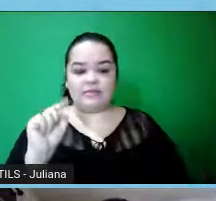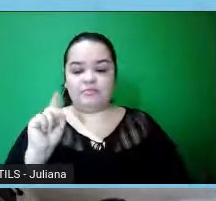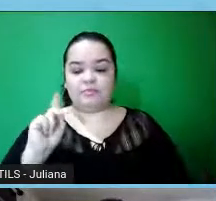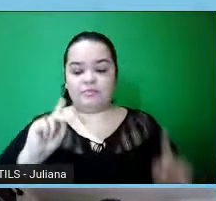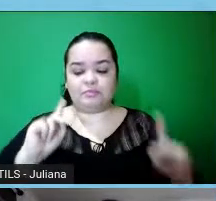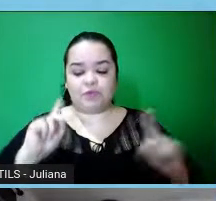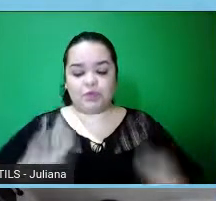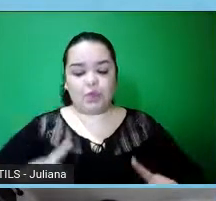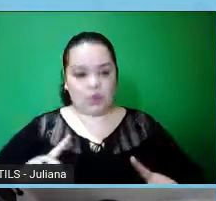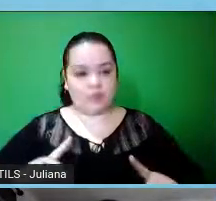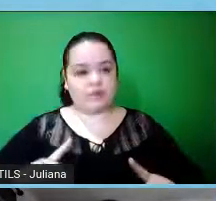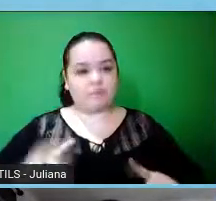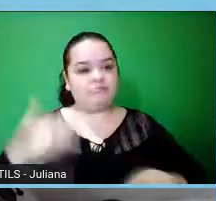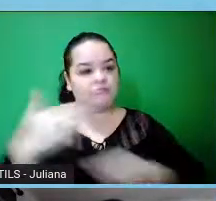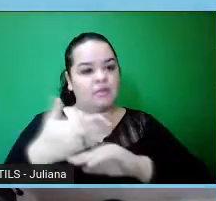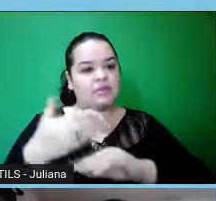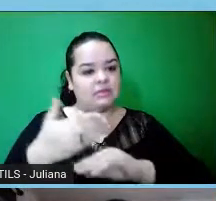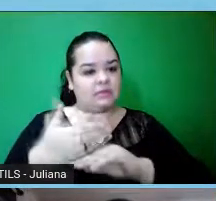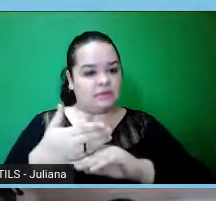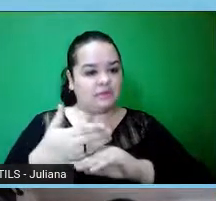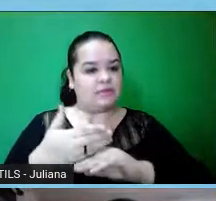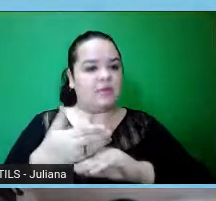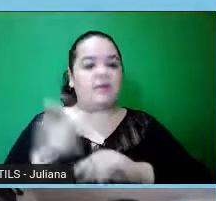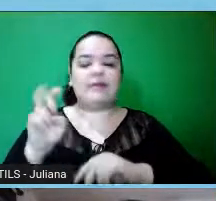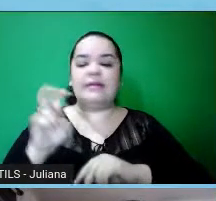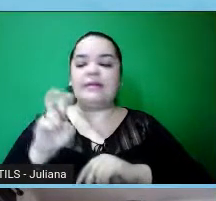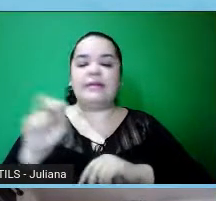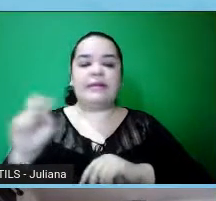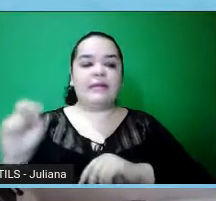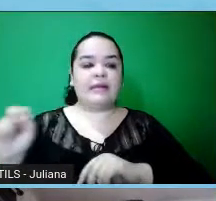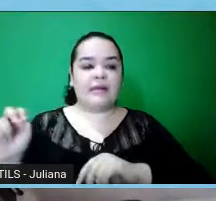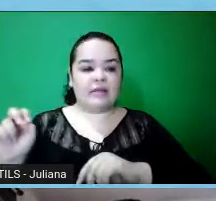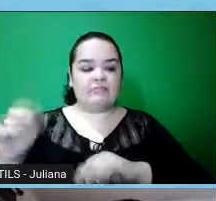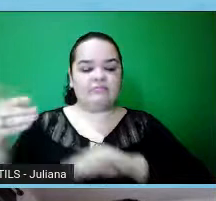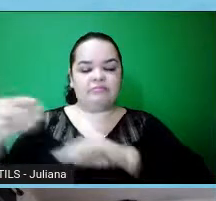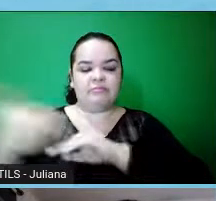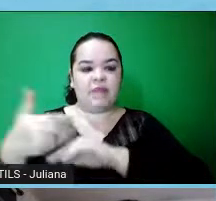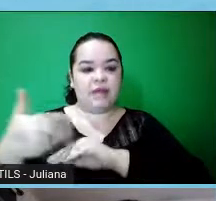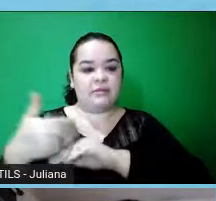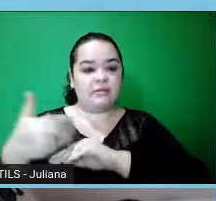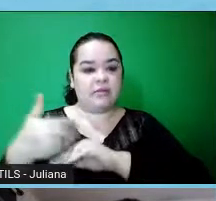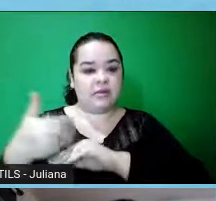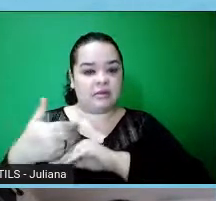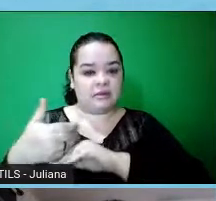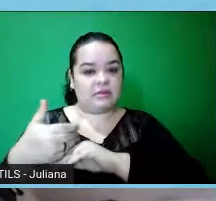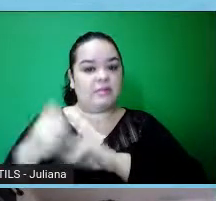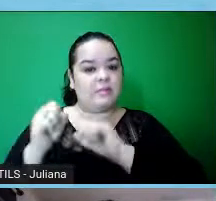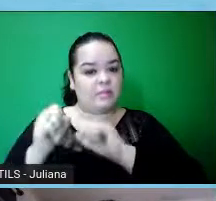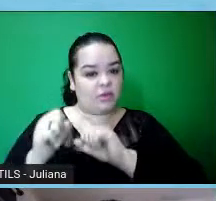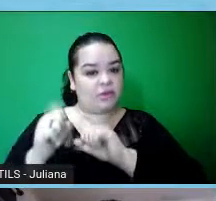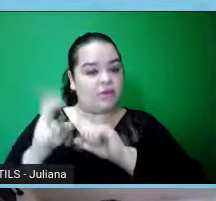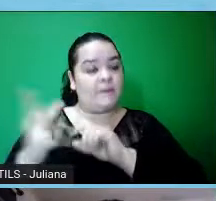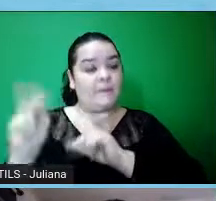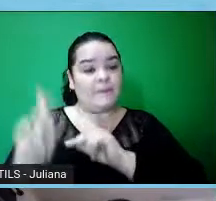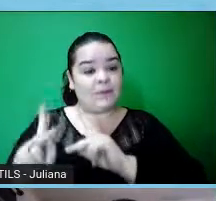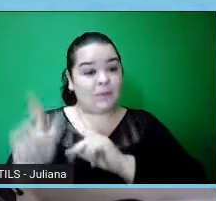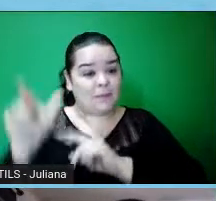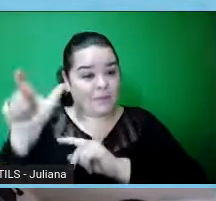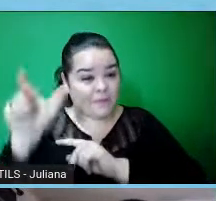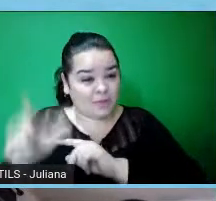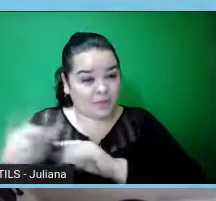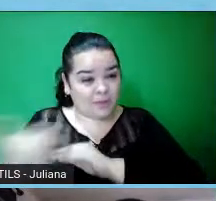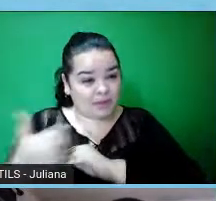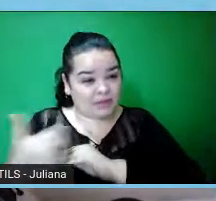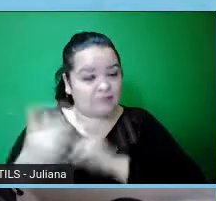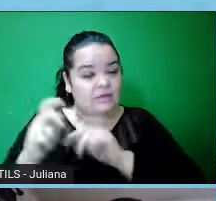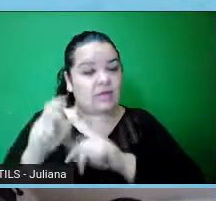e mais de 500 representantes dos participantes na pesquisa, que como eu falei, tem assento, né, nos comitês de